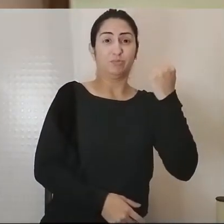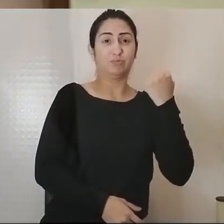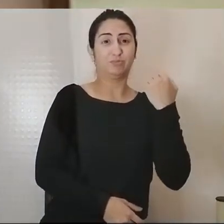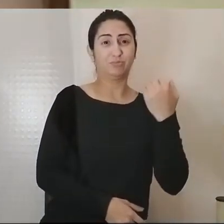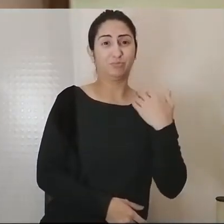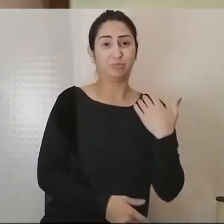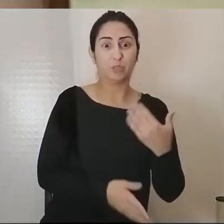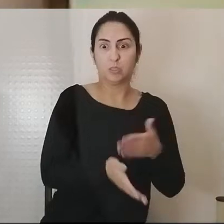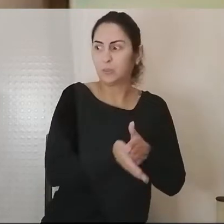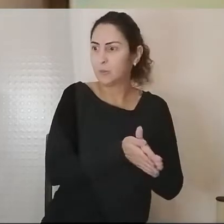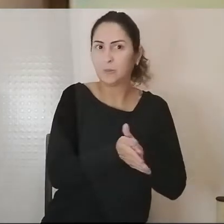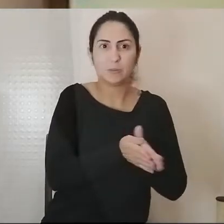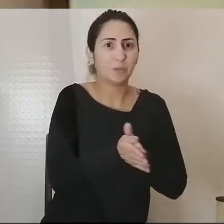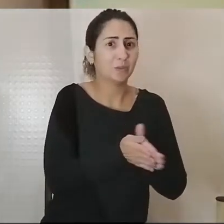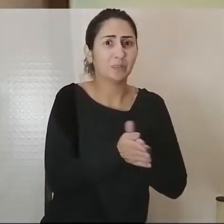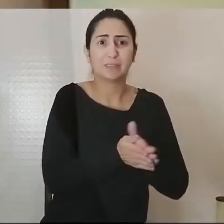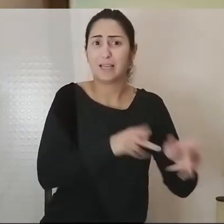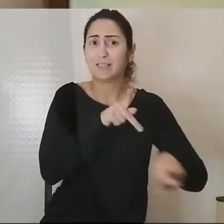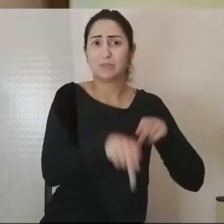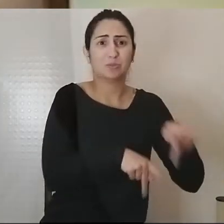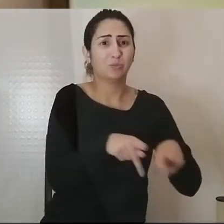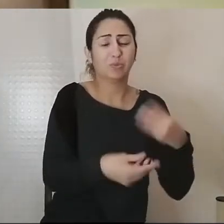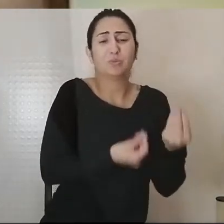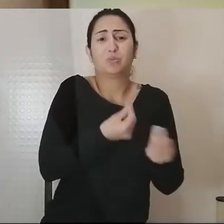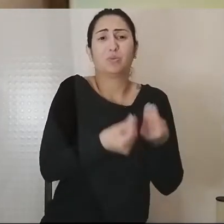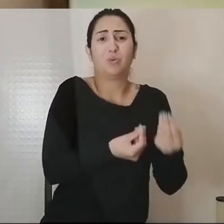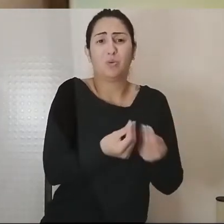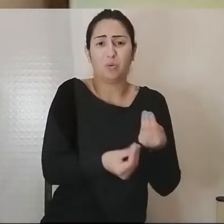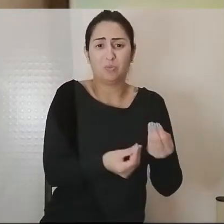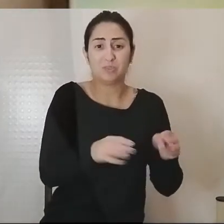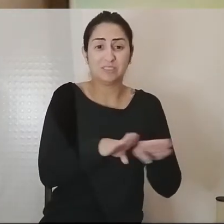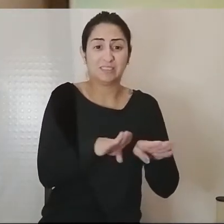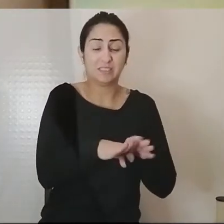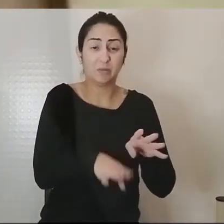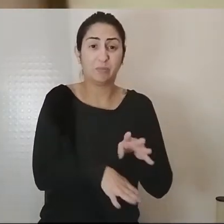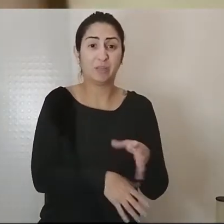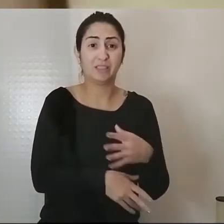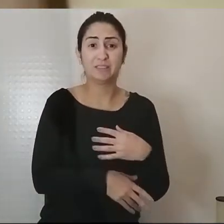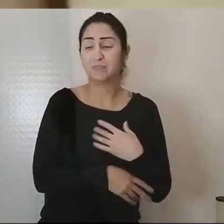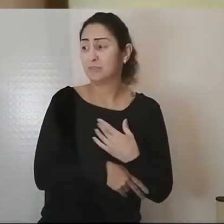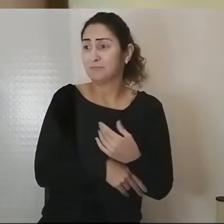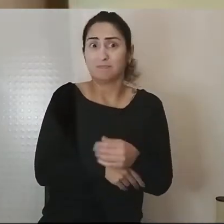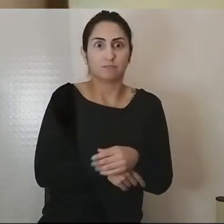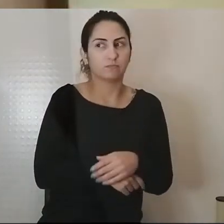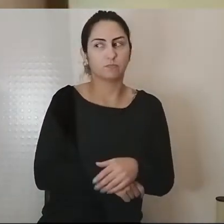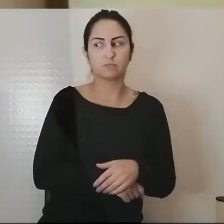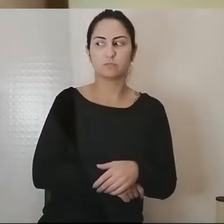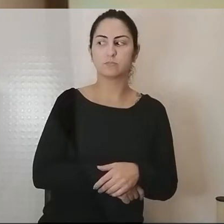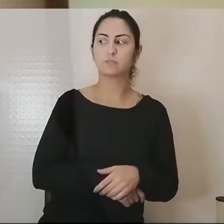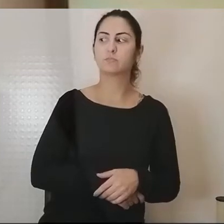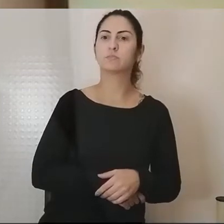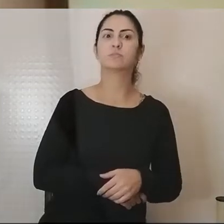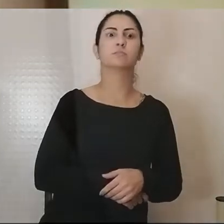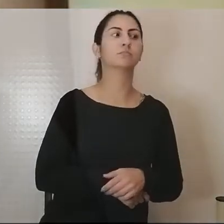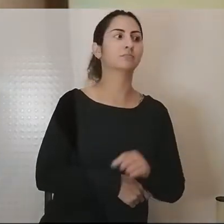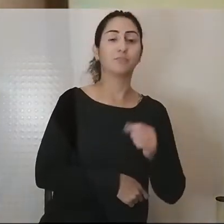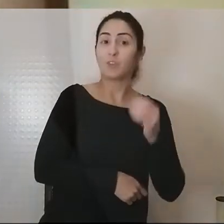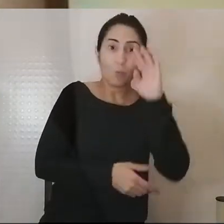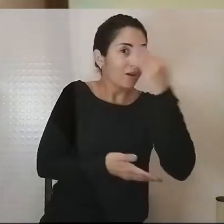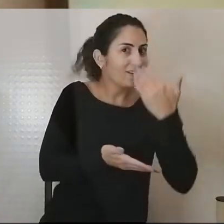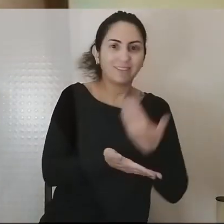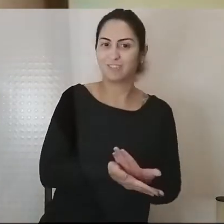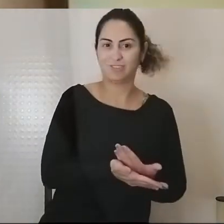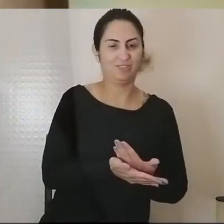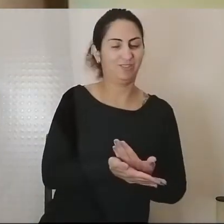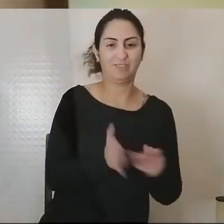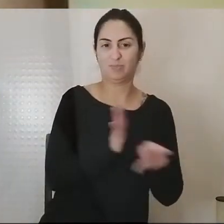ansiedade entre a população civil amplifica o sentido de desconfiança e de descrédito sobre o